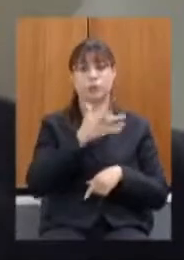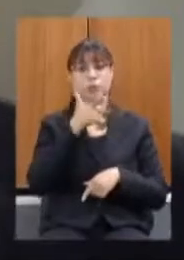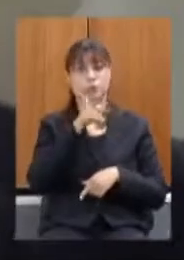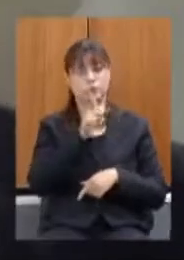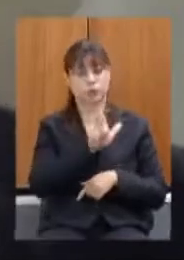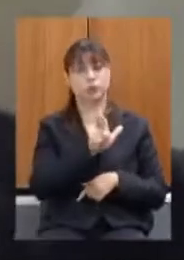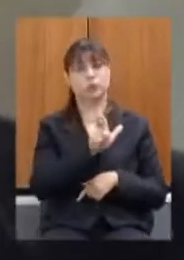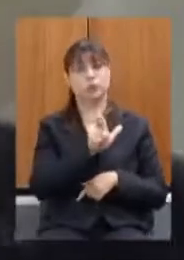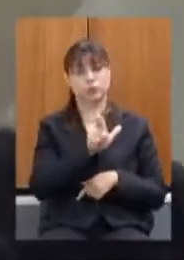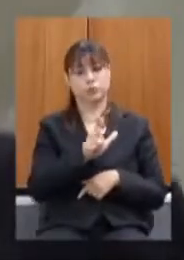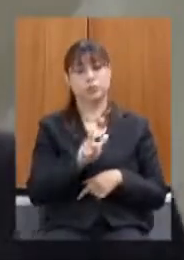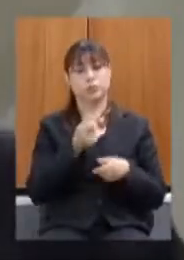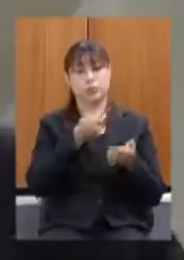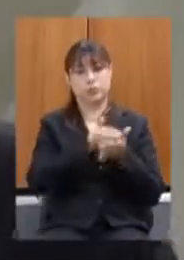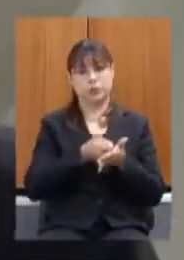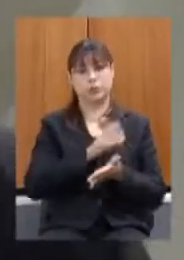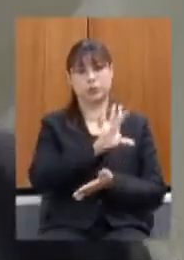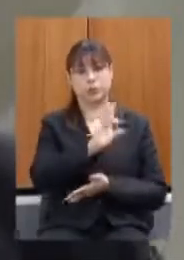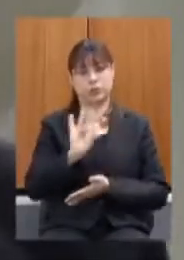individual obrigado